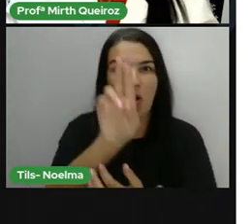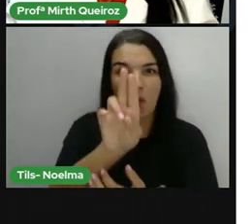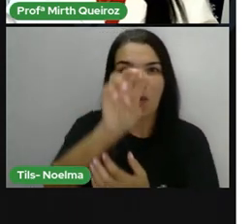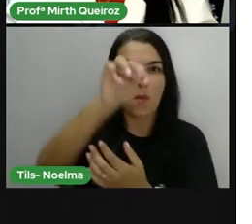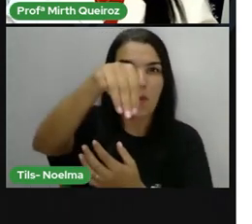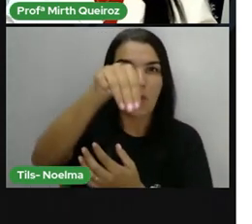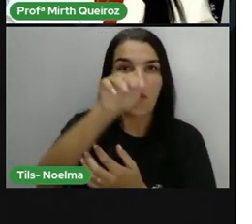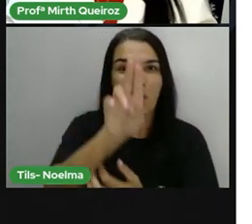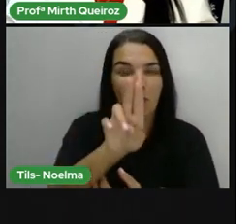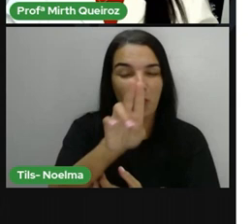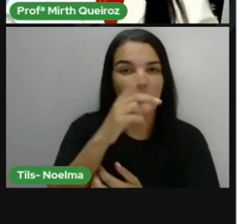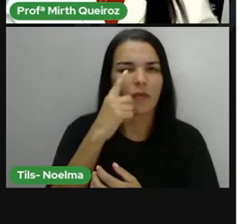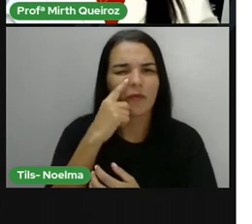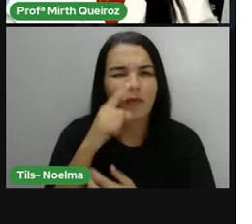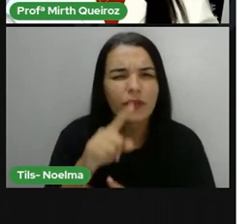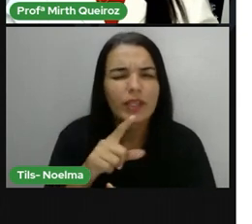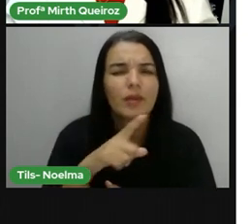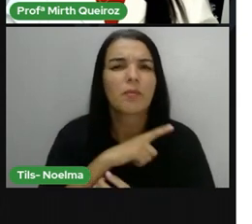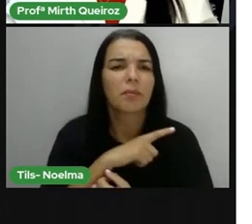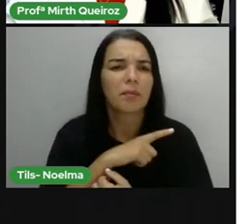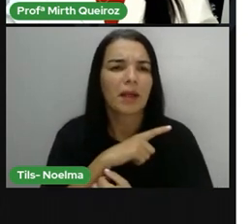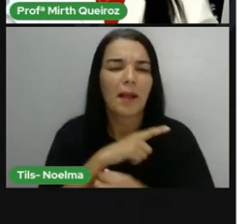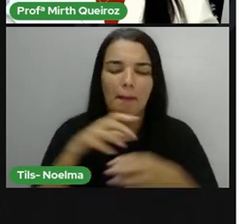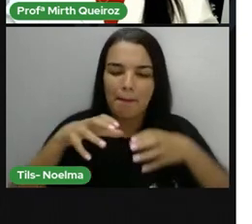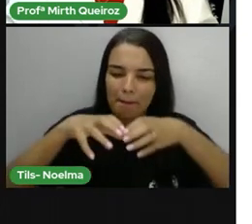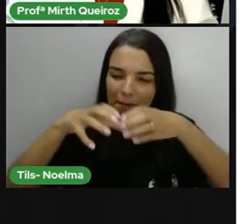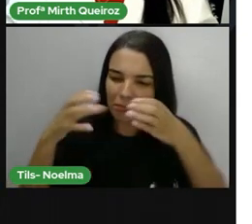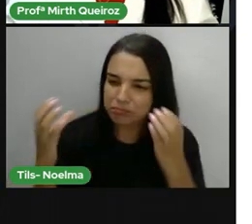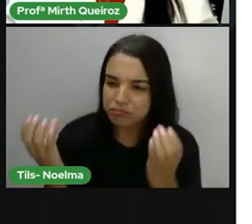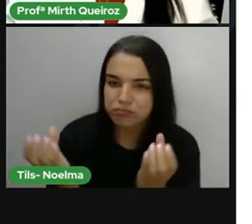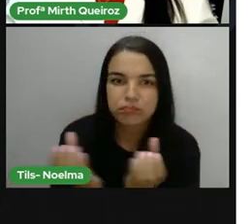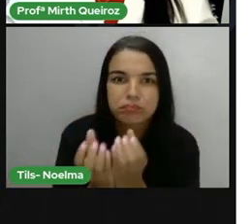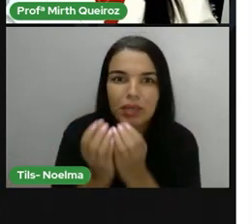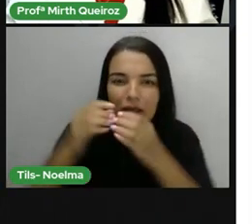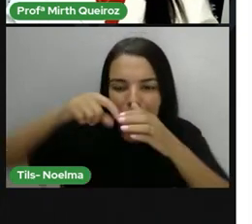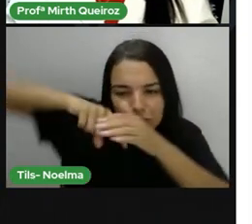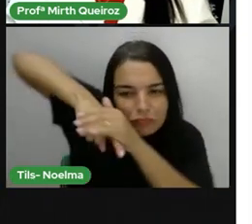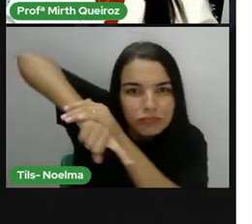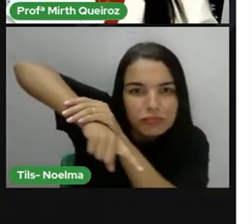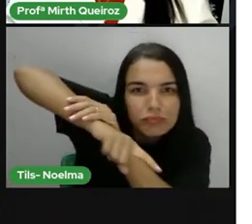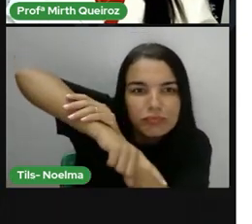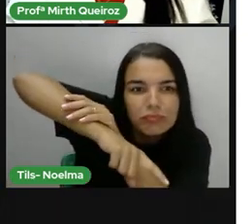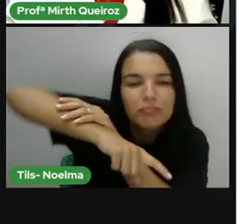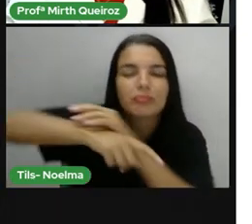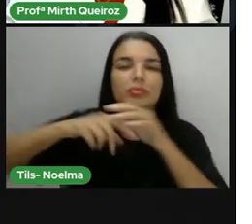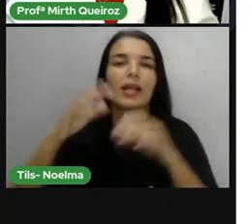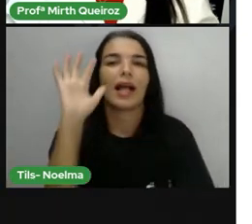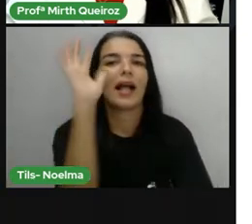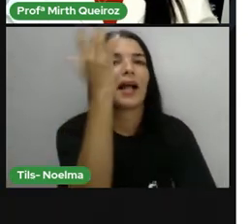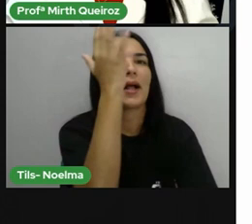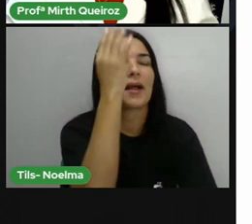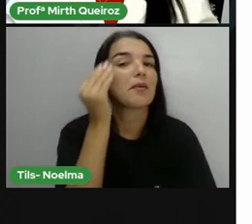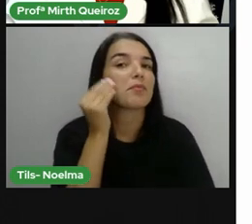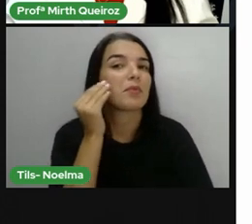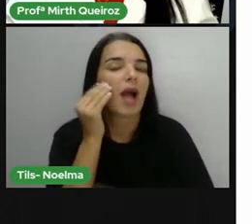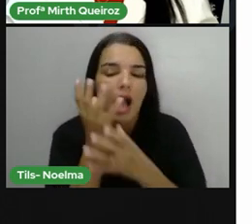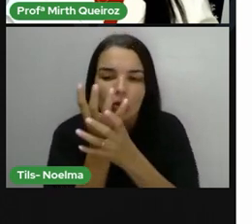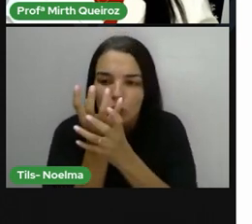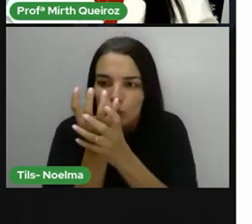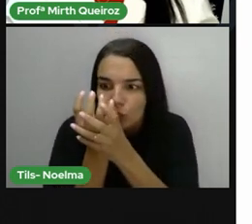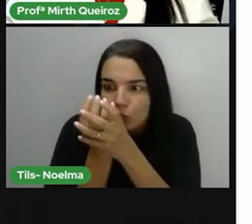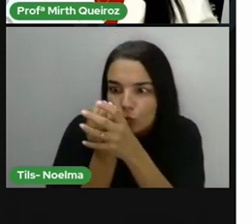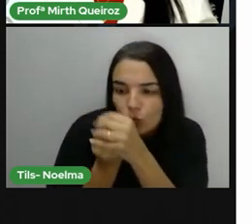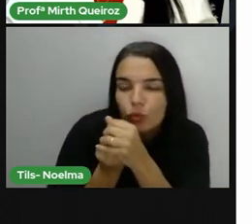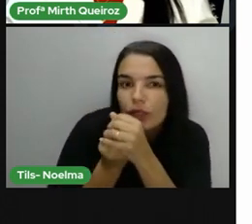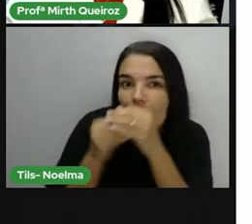é a batata ali, que é um local no subsolo, na raiz da planta, que absorve água,